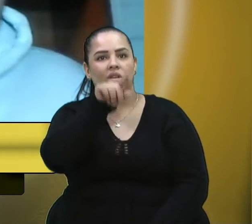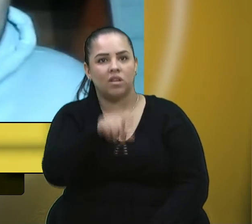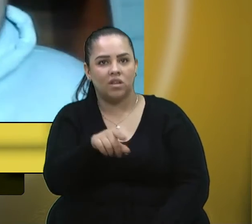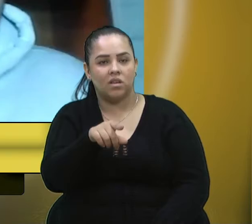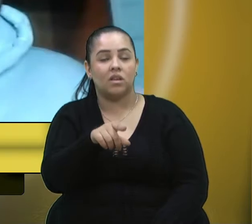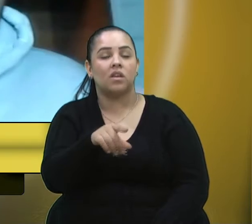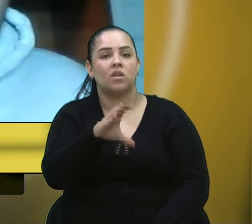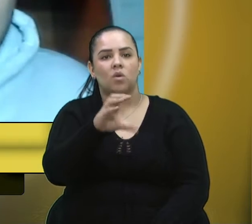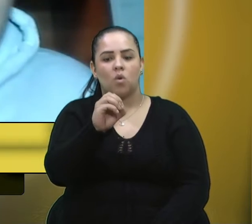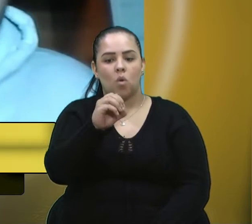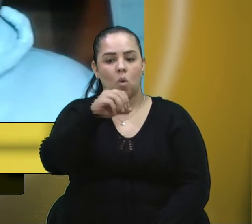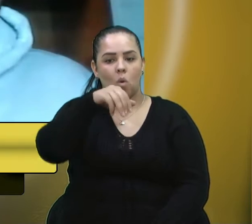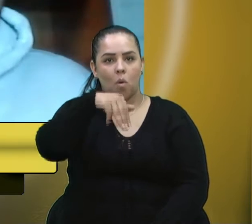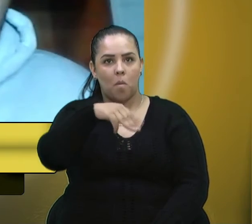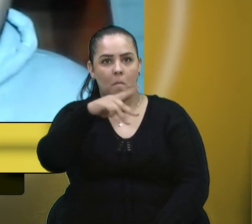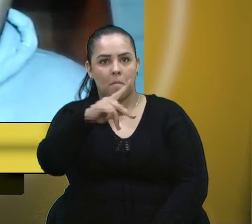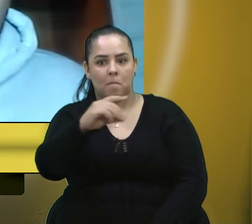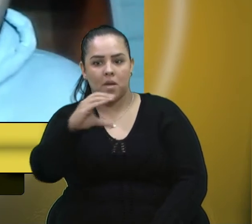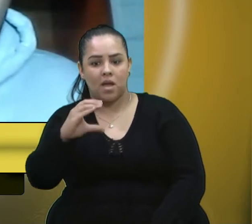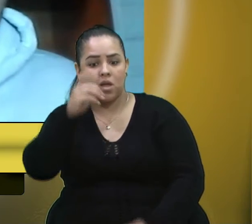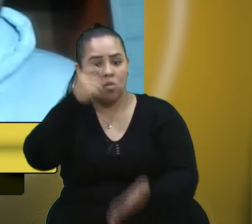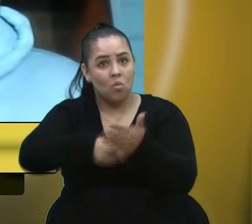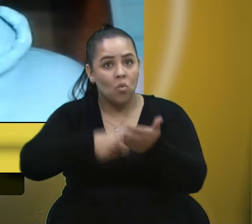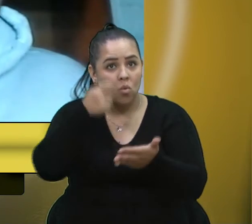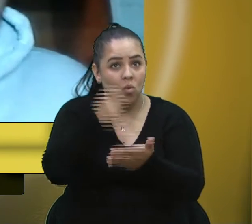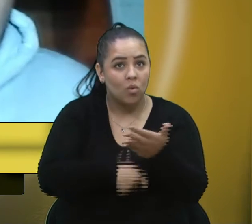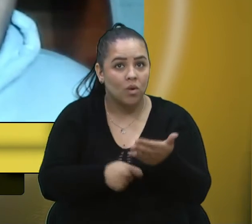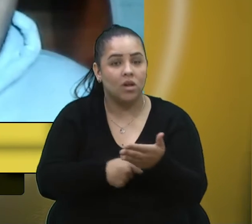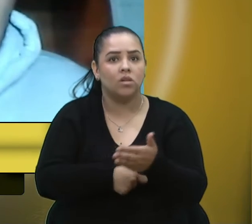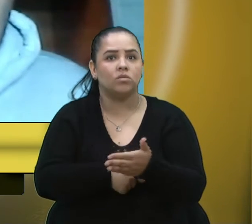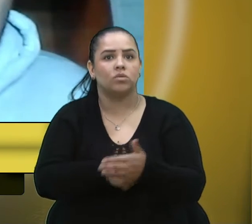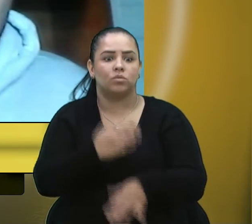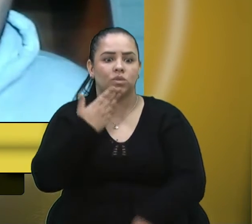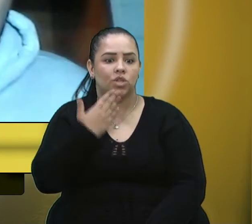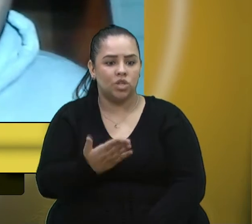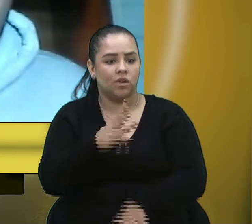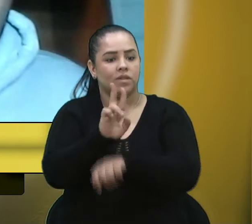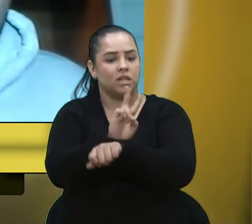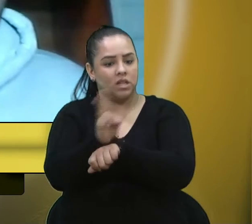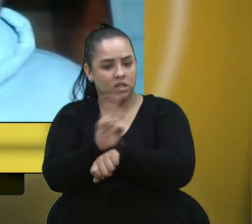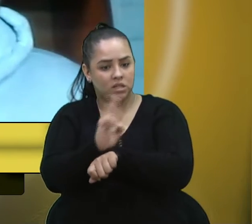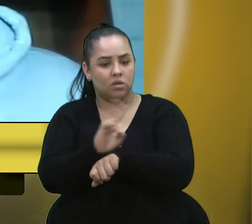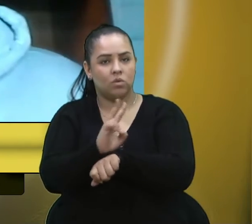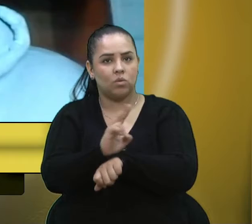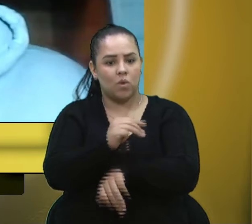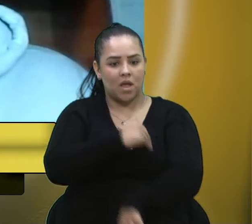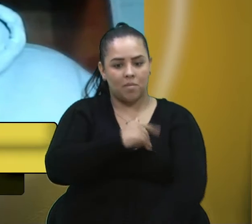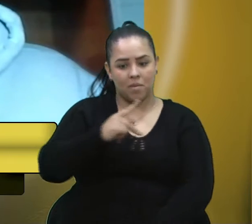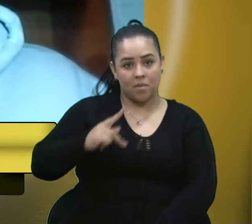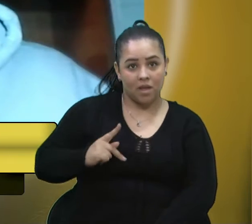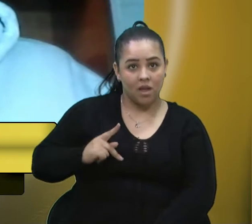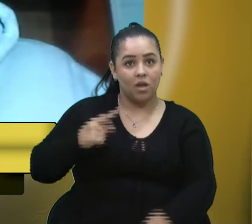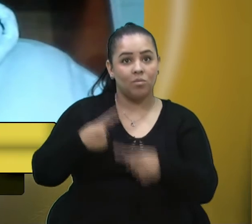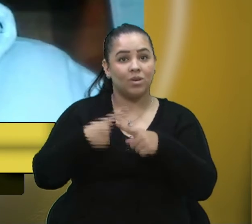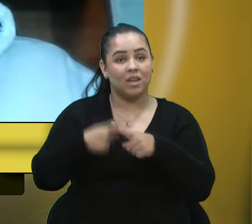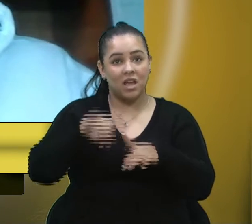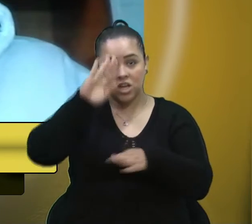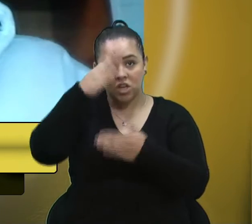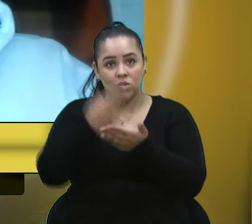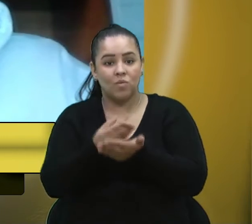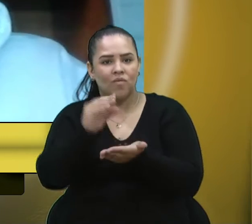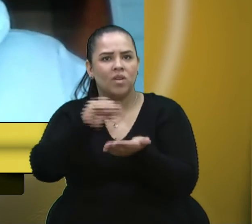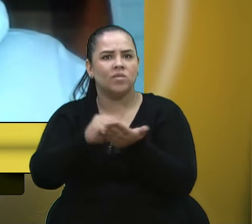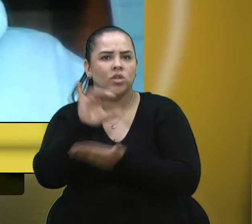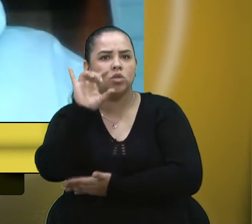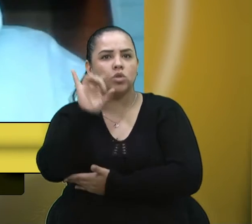Compac tem atuado ativamente, no sentido de cobrar a fiscalização do Ministério Público. E me parece agora que falta somente uma